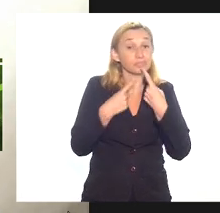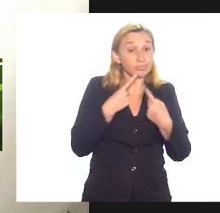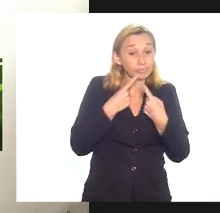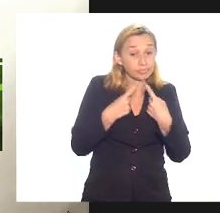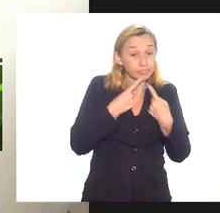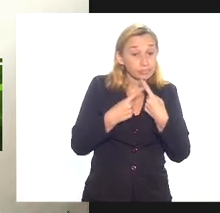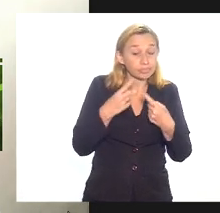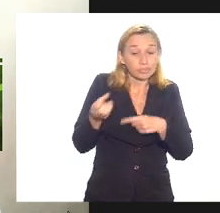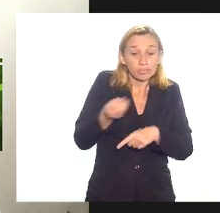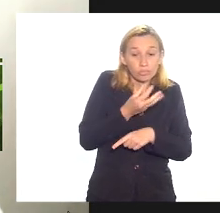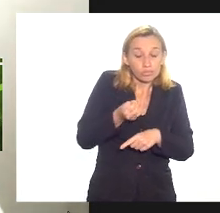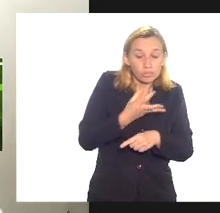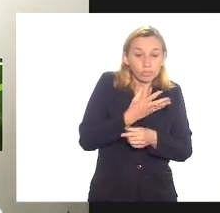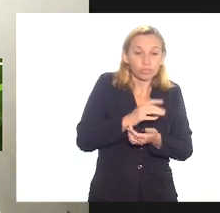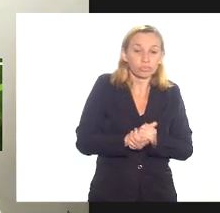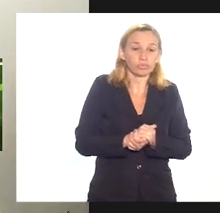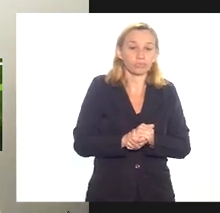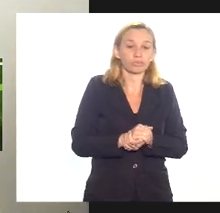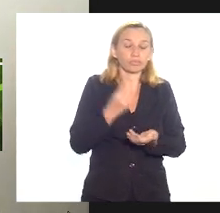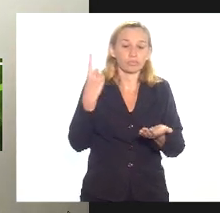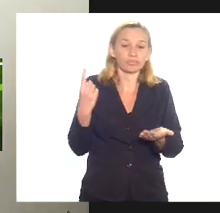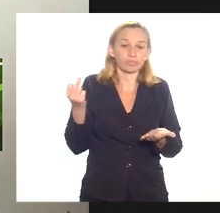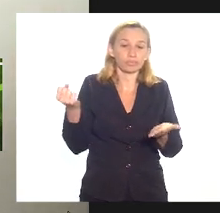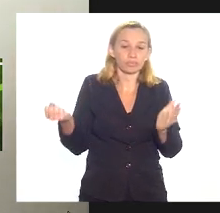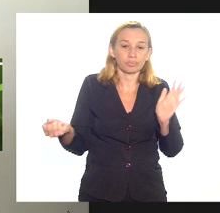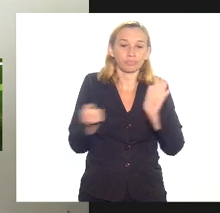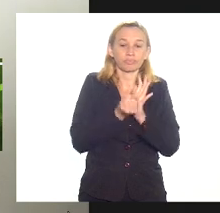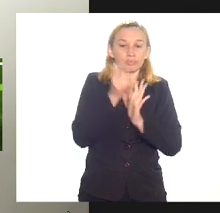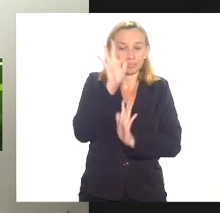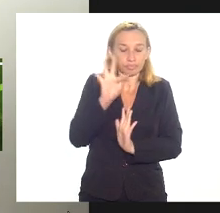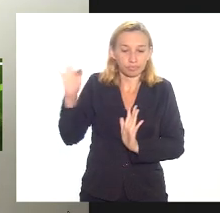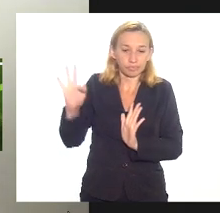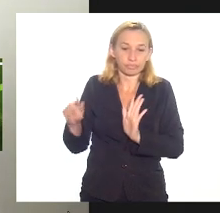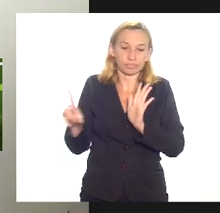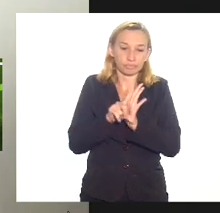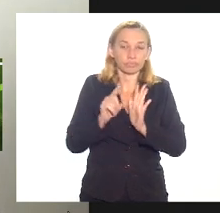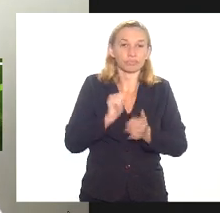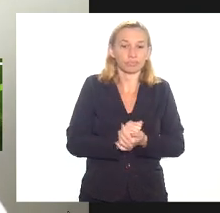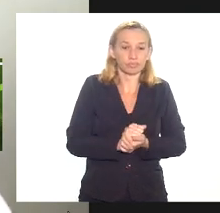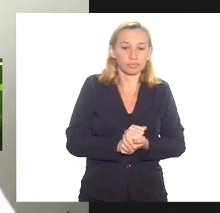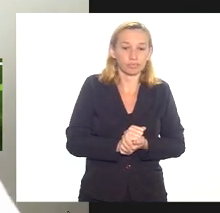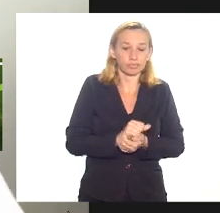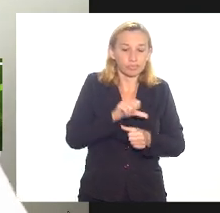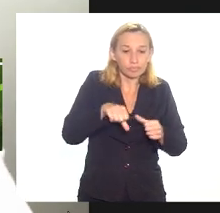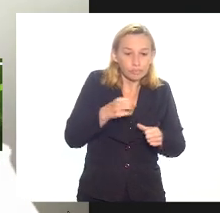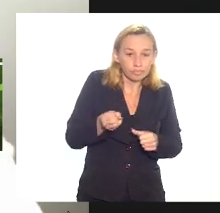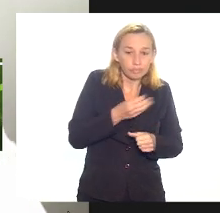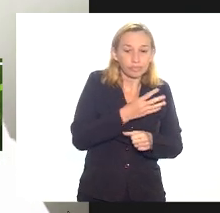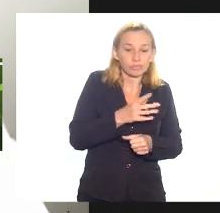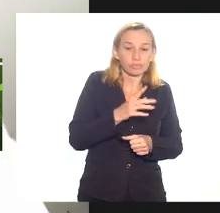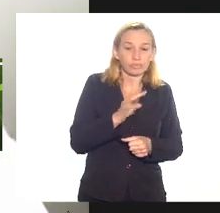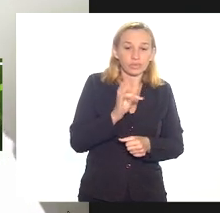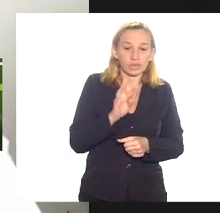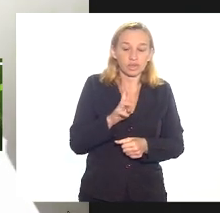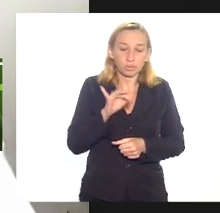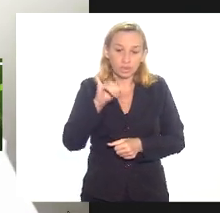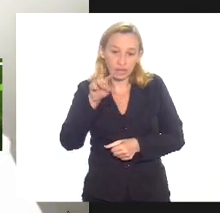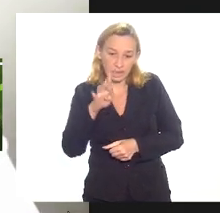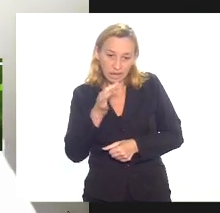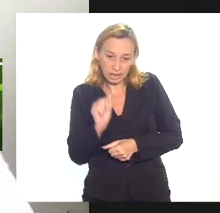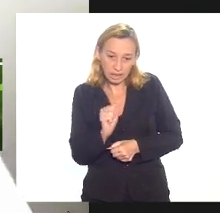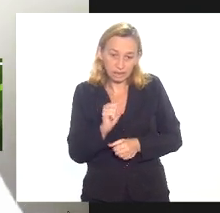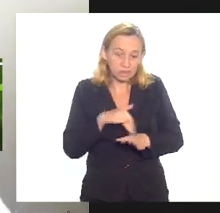uma nova conformação do pacto federativo com a profunda reforma tributária e a extinção